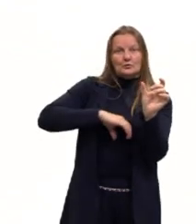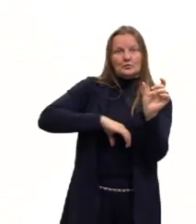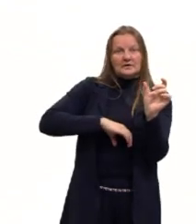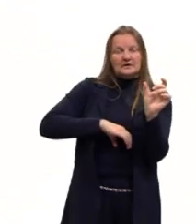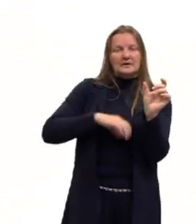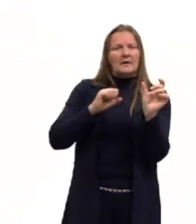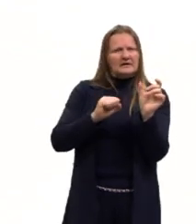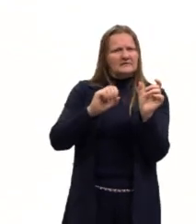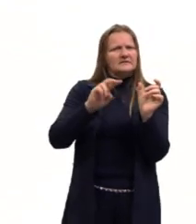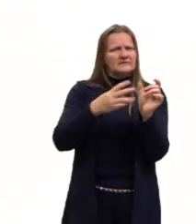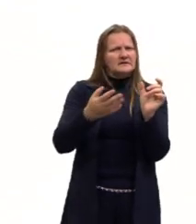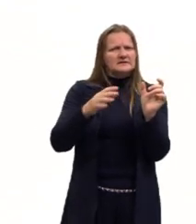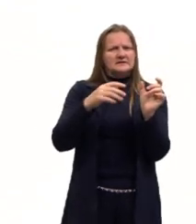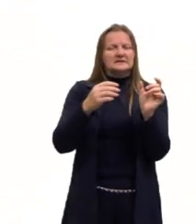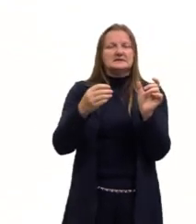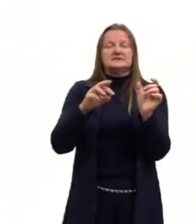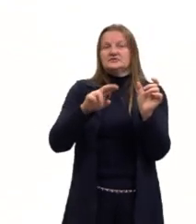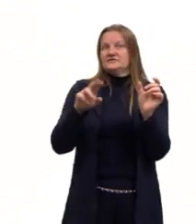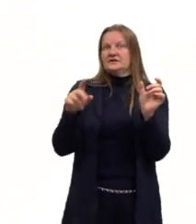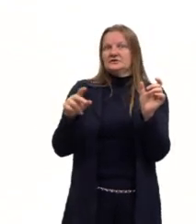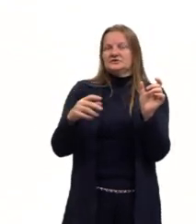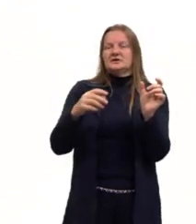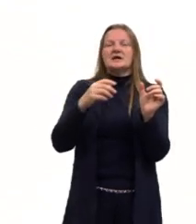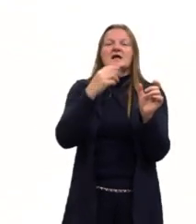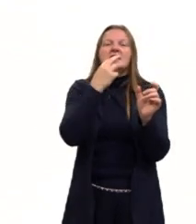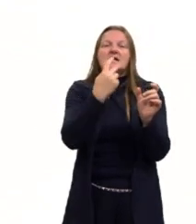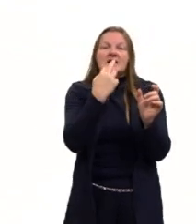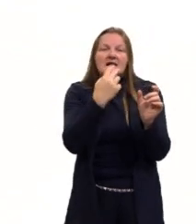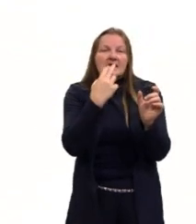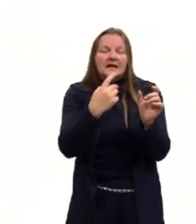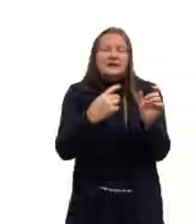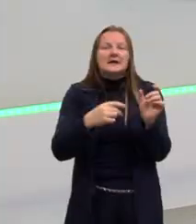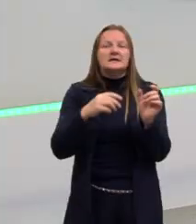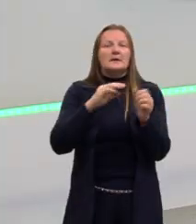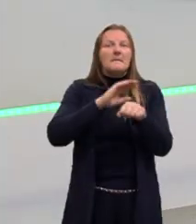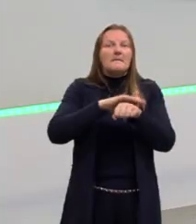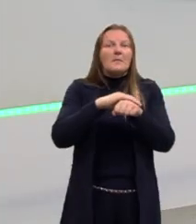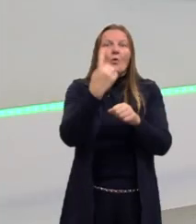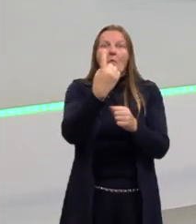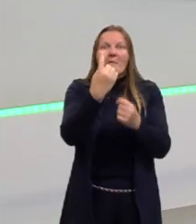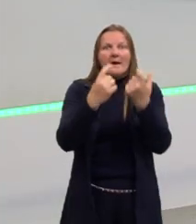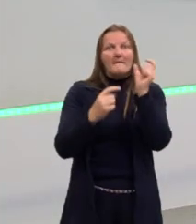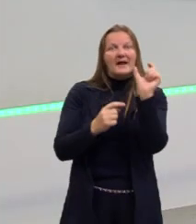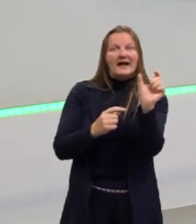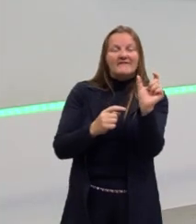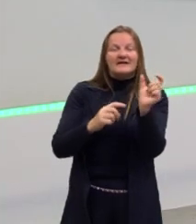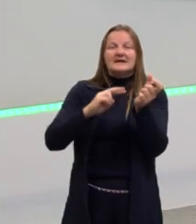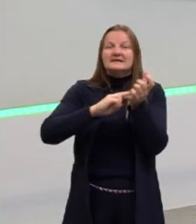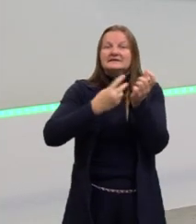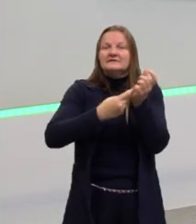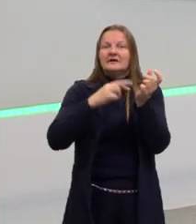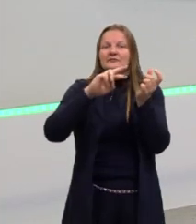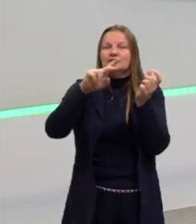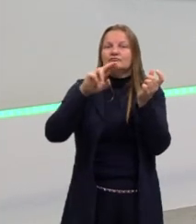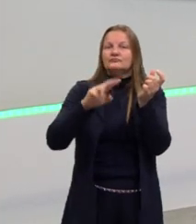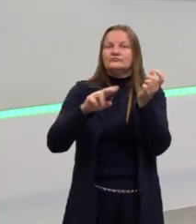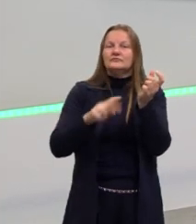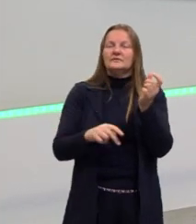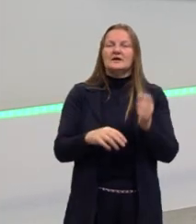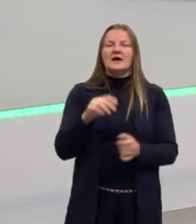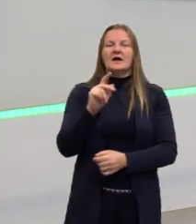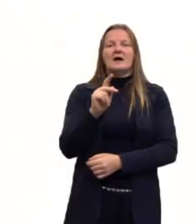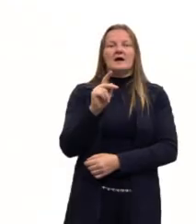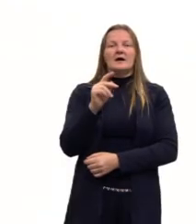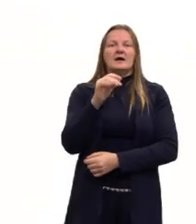podem, desculpa, da língua inglesa, elas podem ter mais de um significado? Olha o like aqui. O